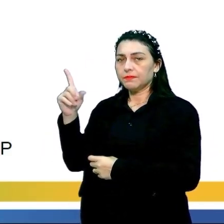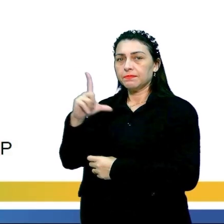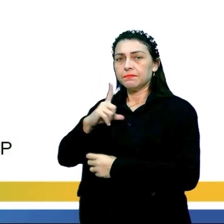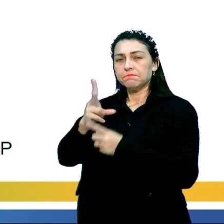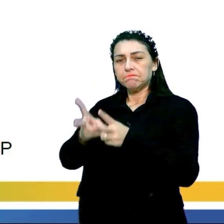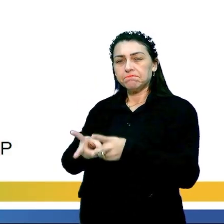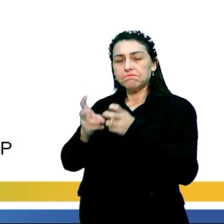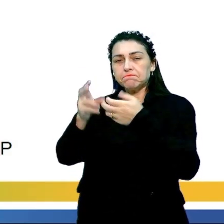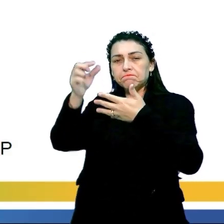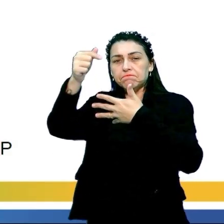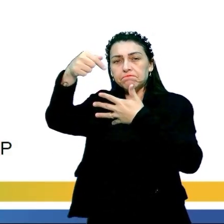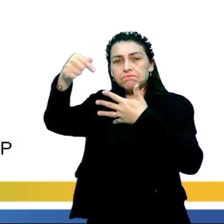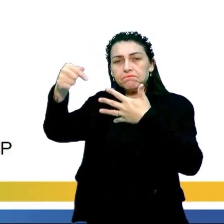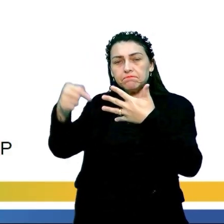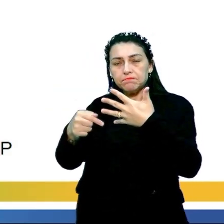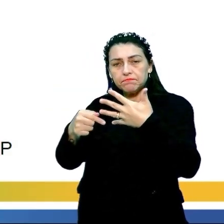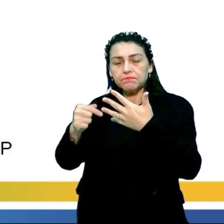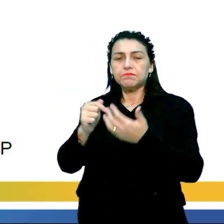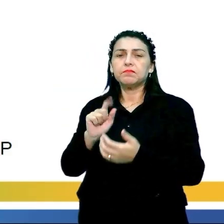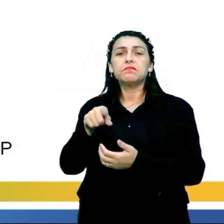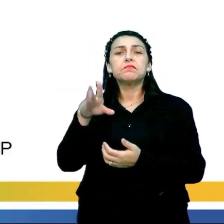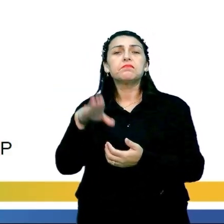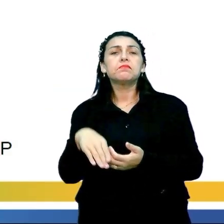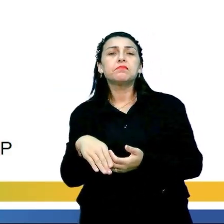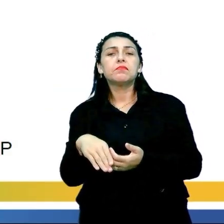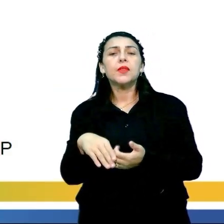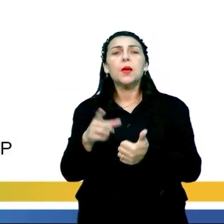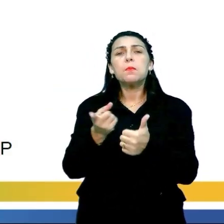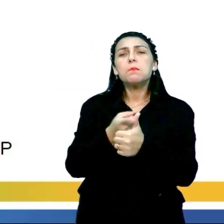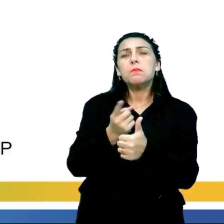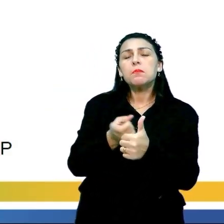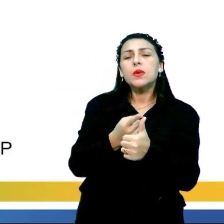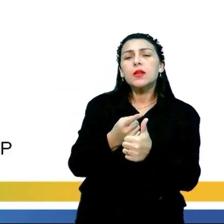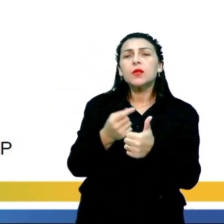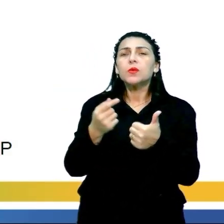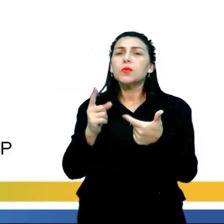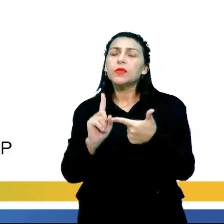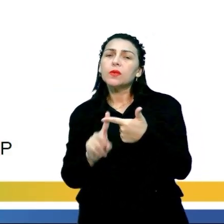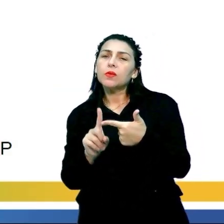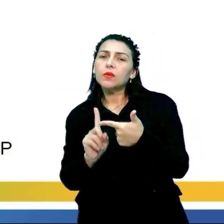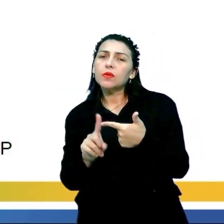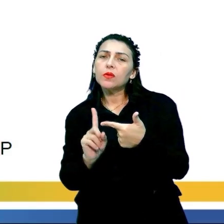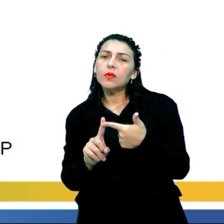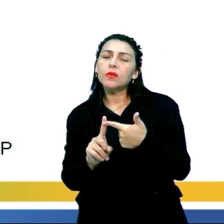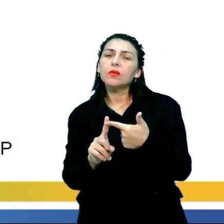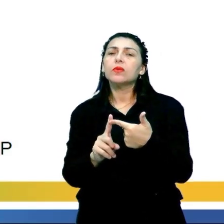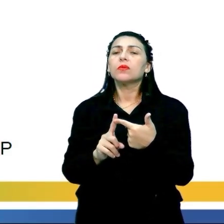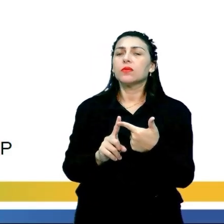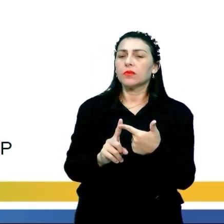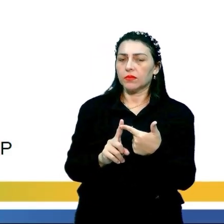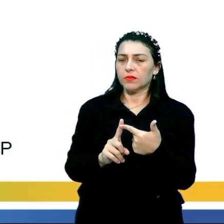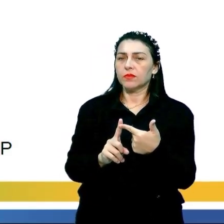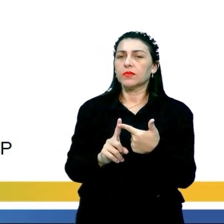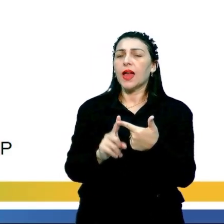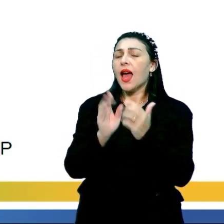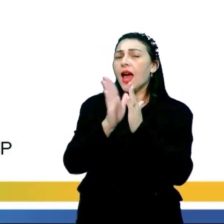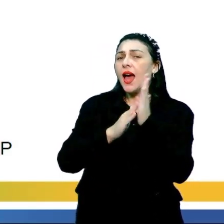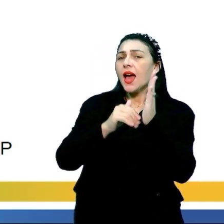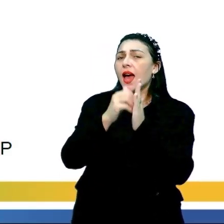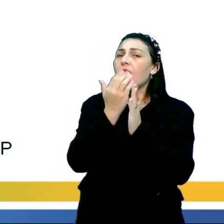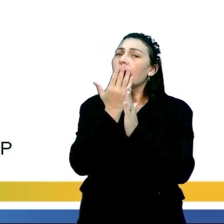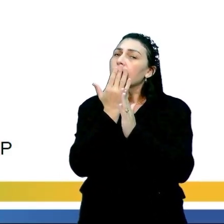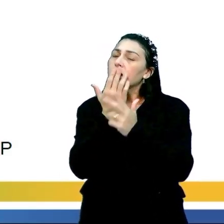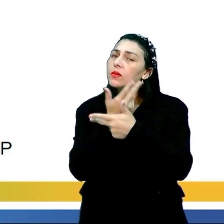perceber os elementos, quem que está aí no primeiro plano, quem está no segundo plano, as cores,